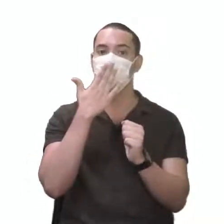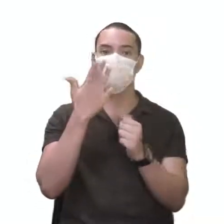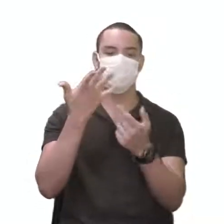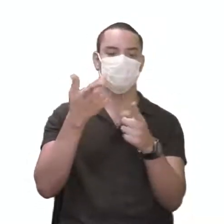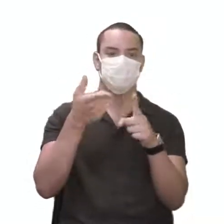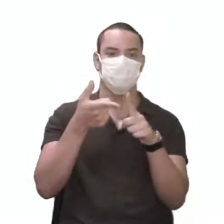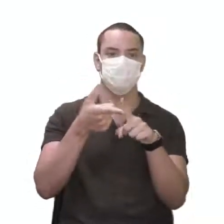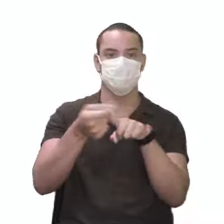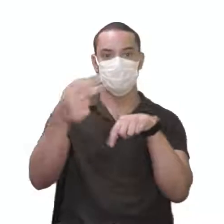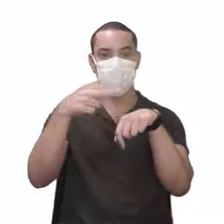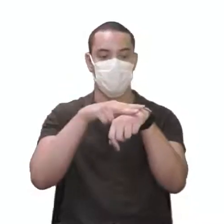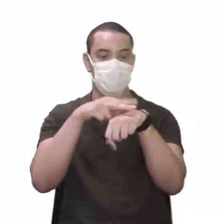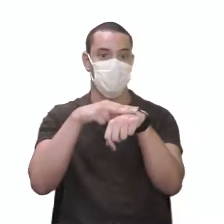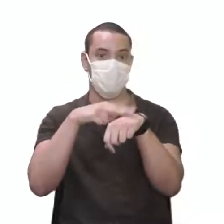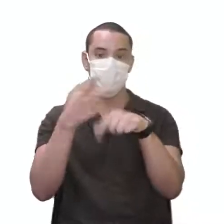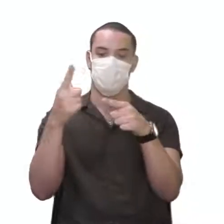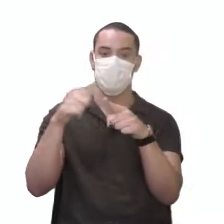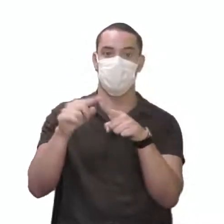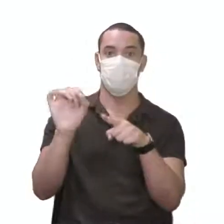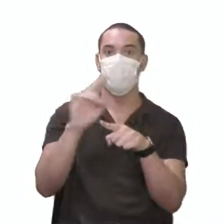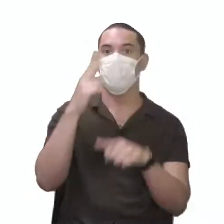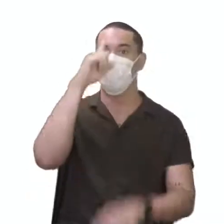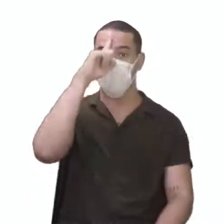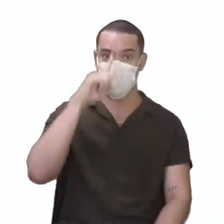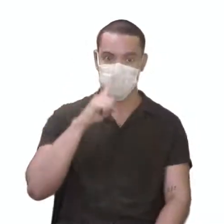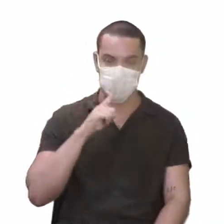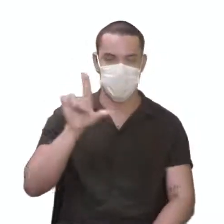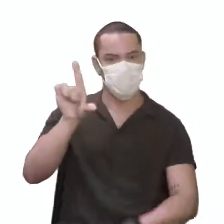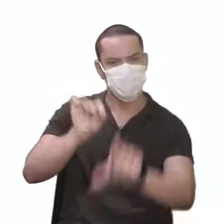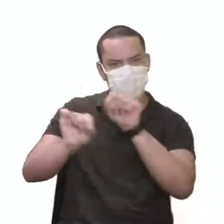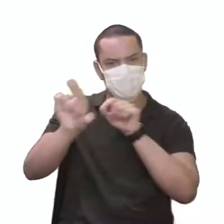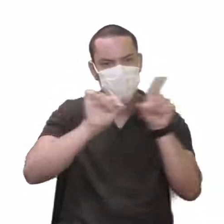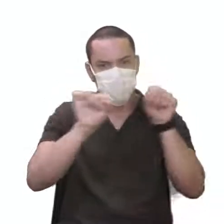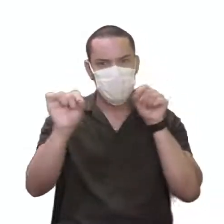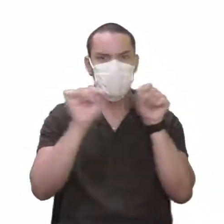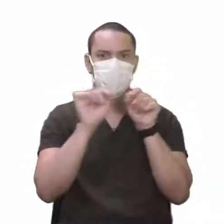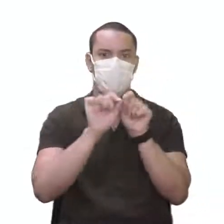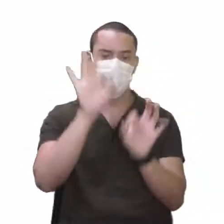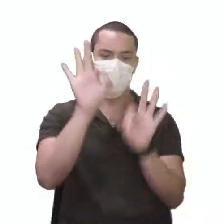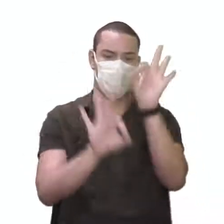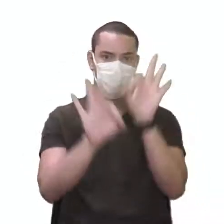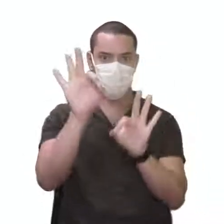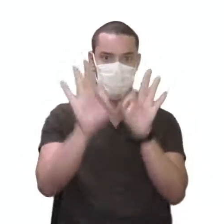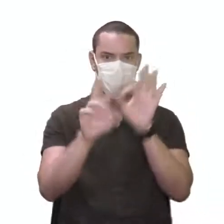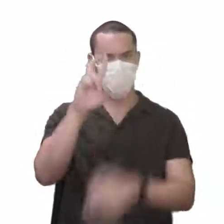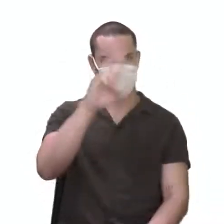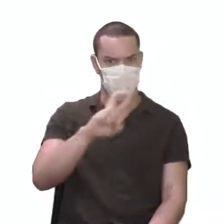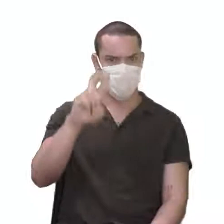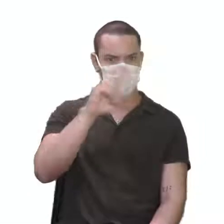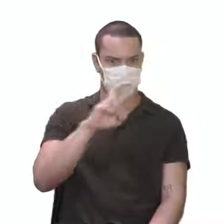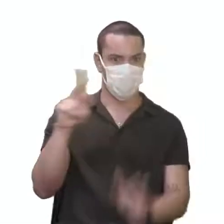cor amarela, ou cor da semente verde. Eles tinham esses dois padrões para ele observar.